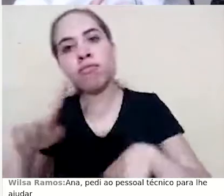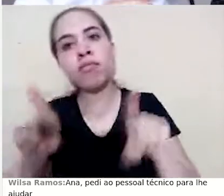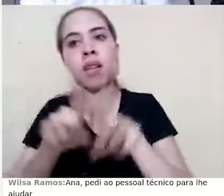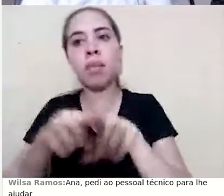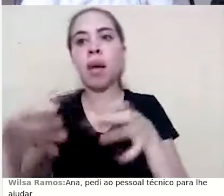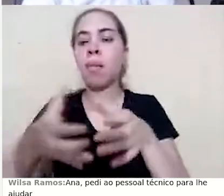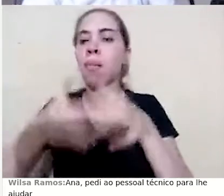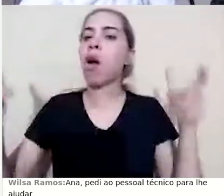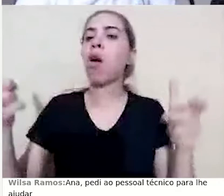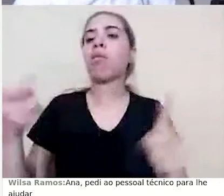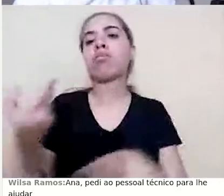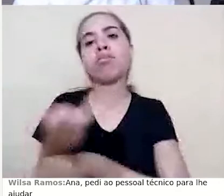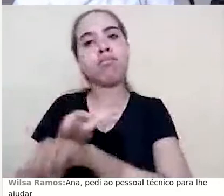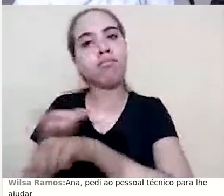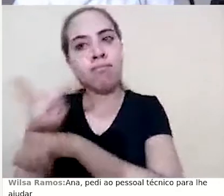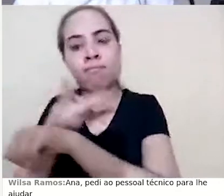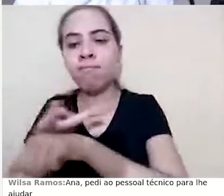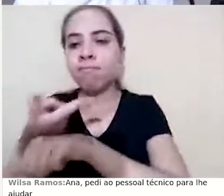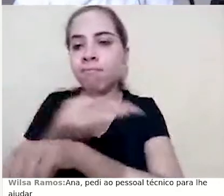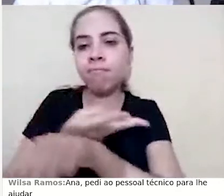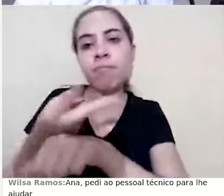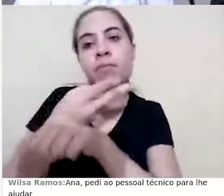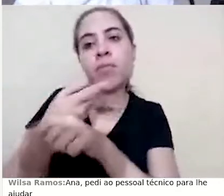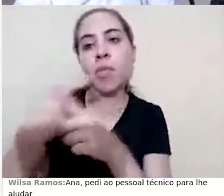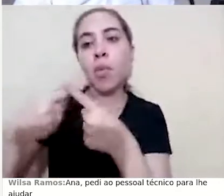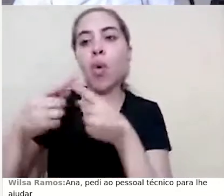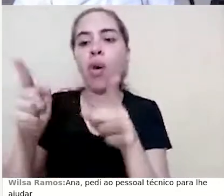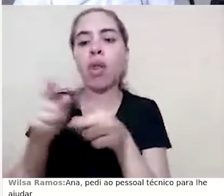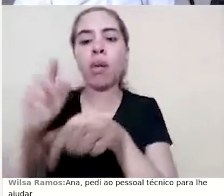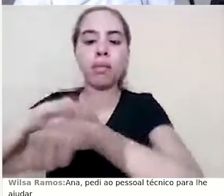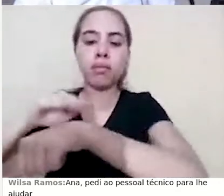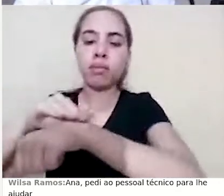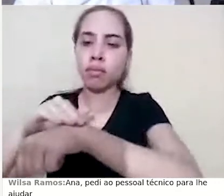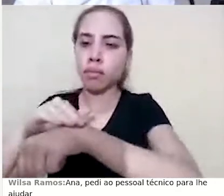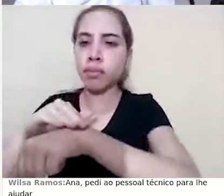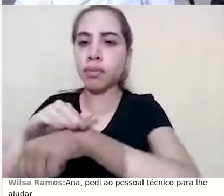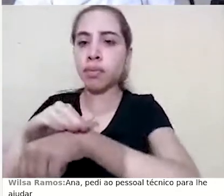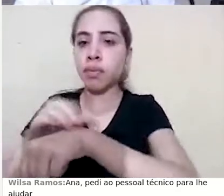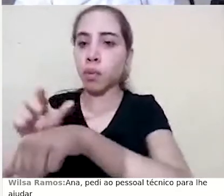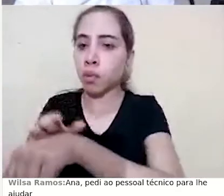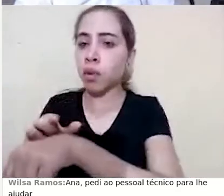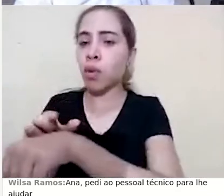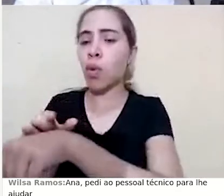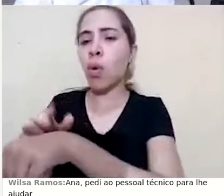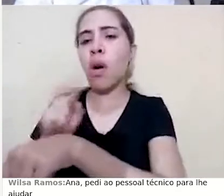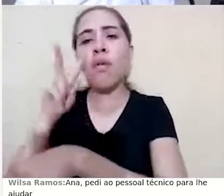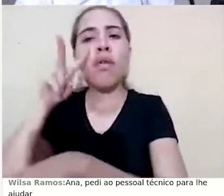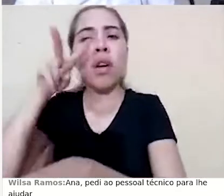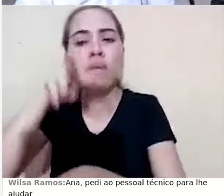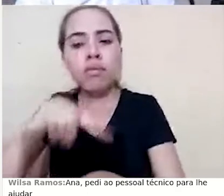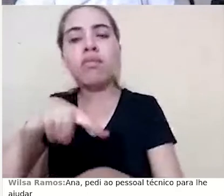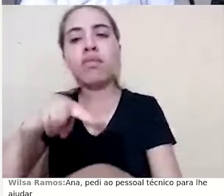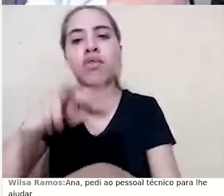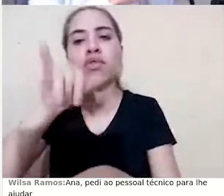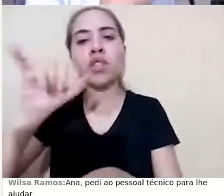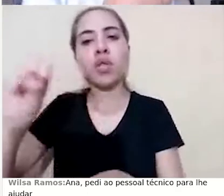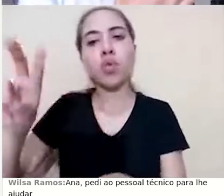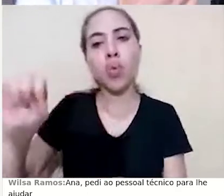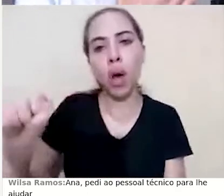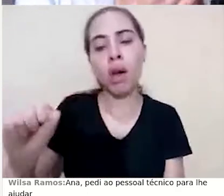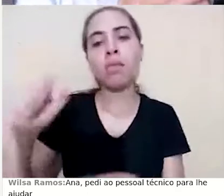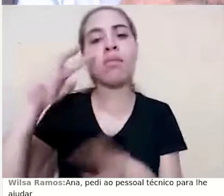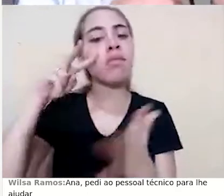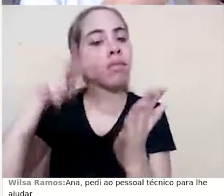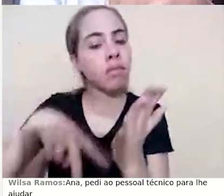concentrado num curto espaço de tempo. Esse recurso de visualização, ele permite ter uma